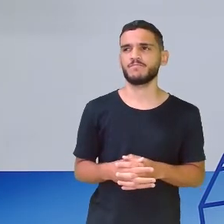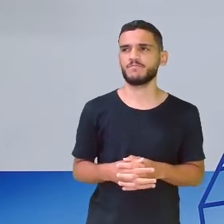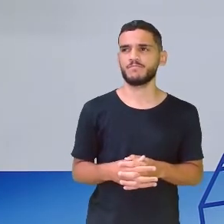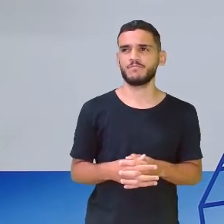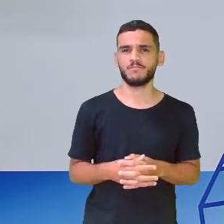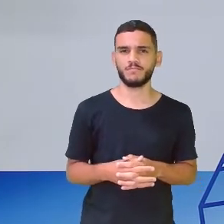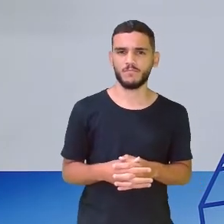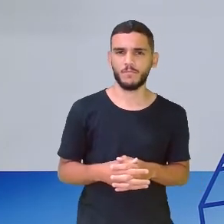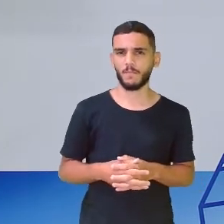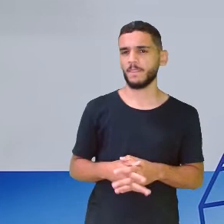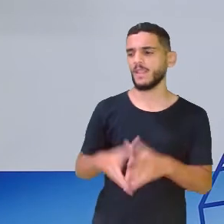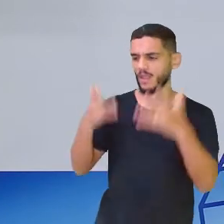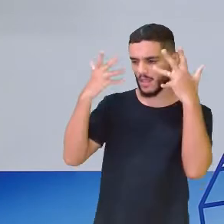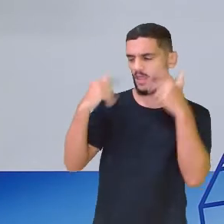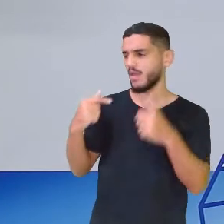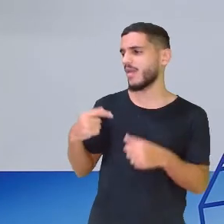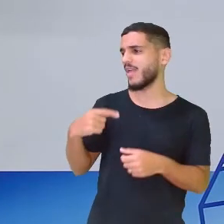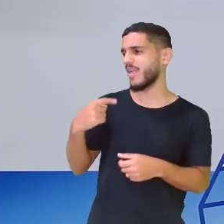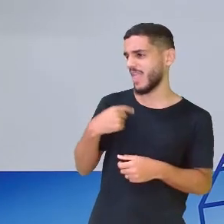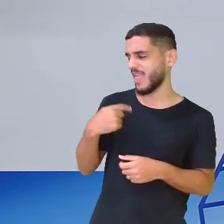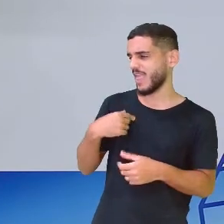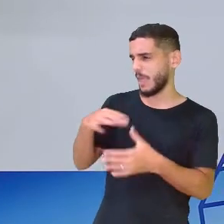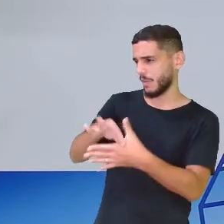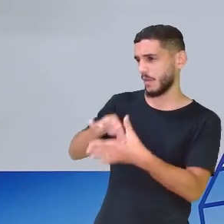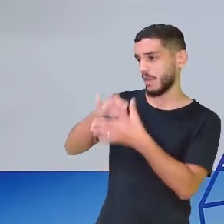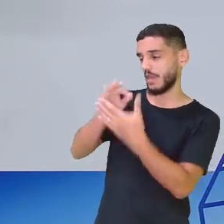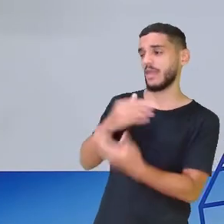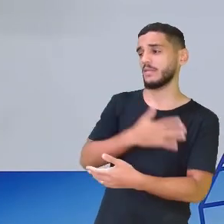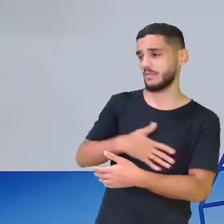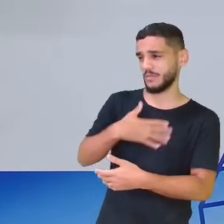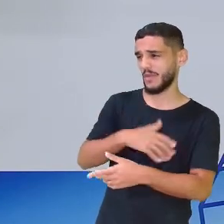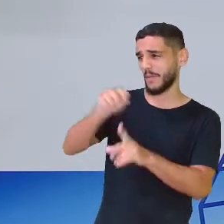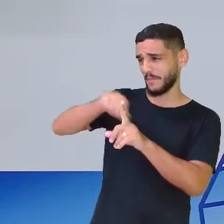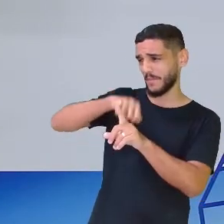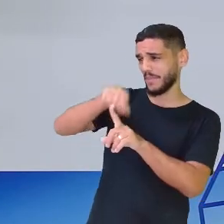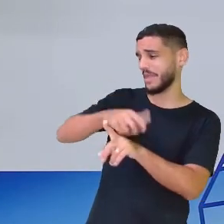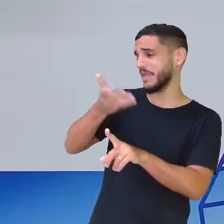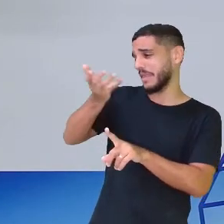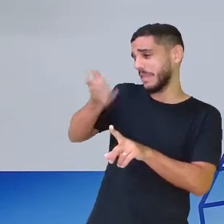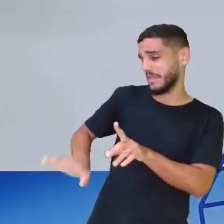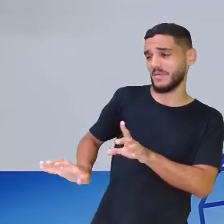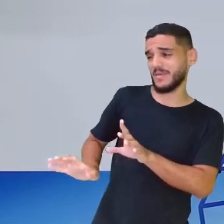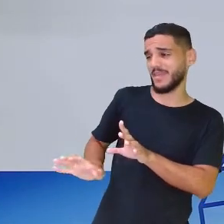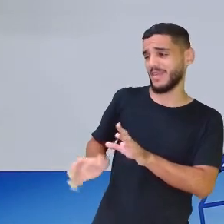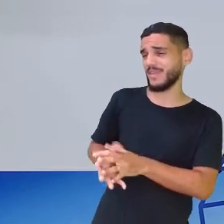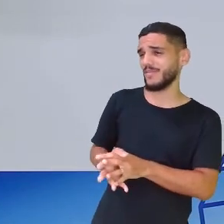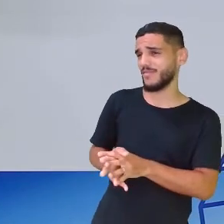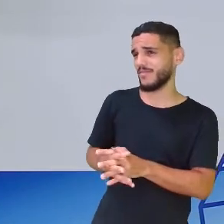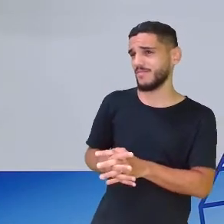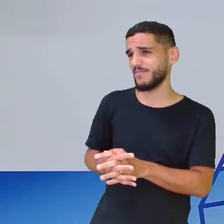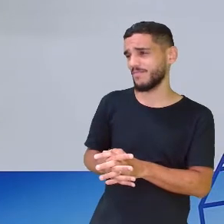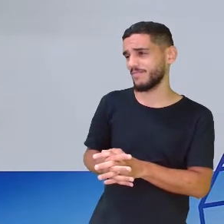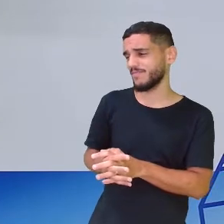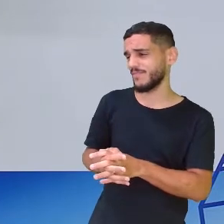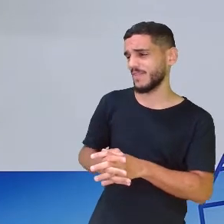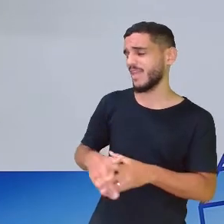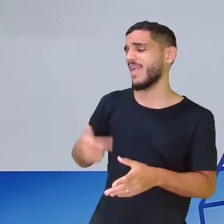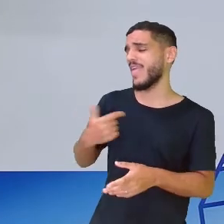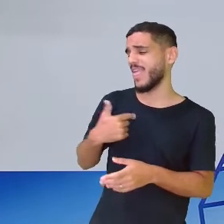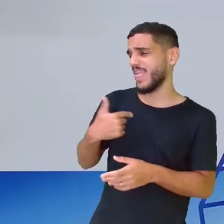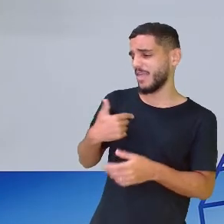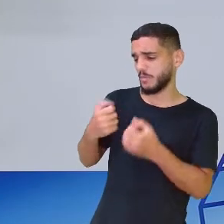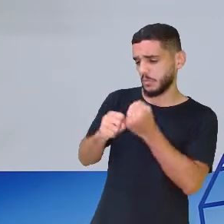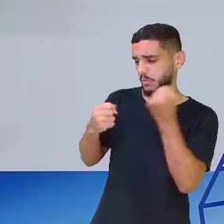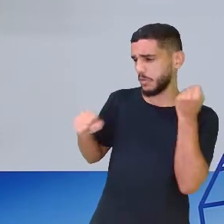lamba o beijo por carne. Bananas, arre. Nem de graça. Nós os gatos, grandes